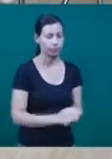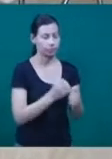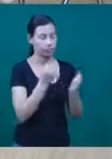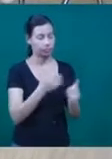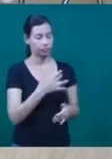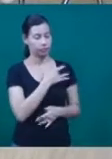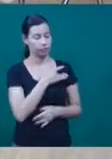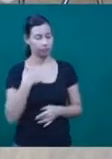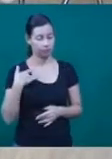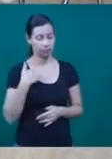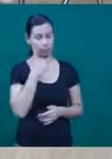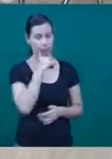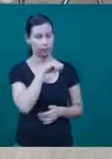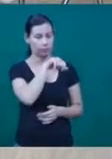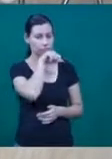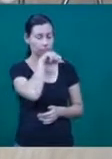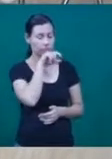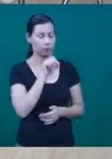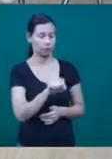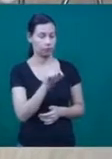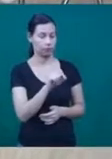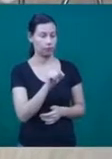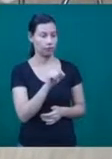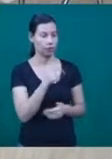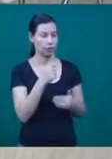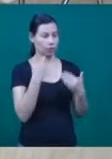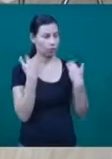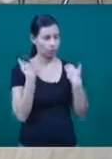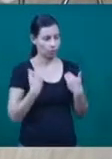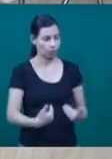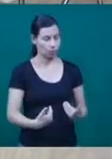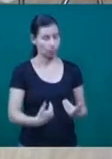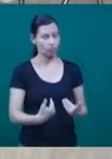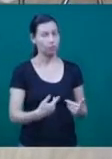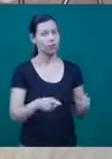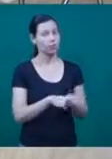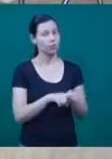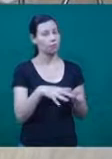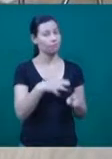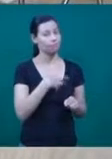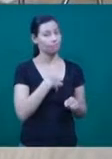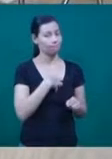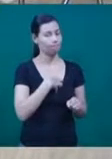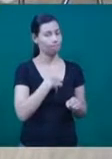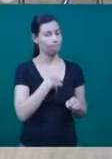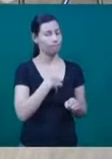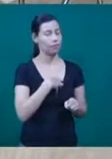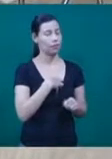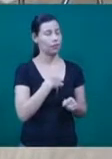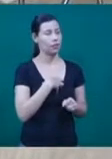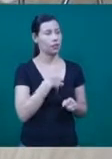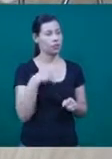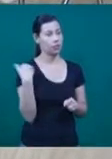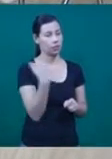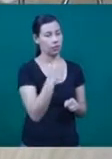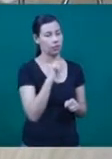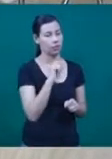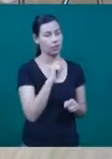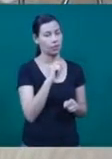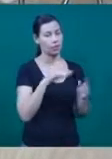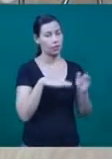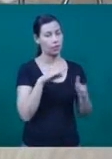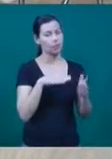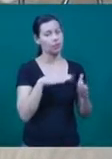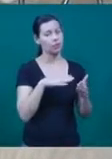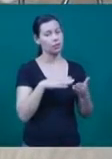Quando a gente fala da saúde da mãe, a gente tem que pensar que a saúde não é só a saúde física, tem a saúde o lado emocional também. E isso é importante até na